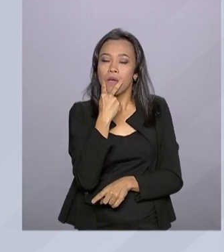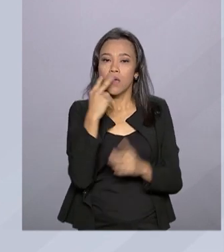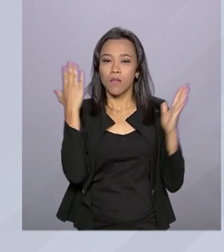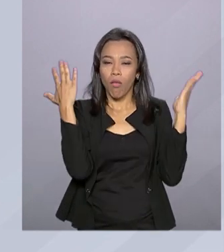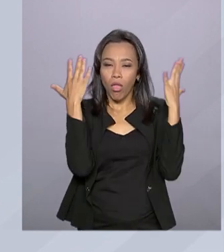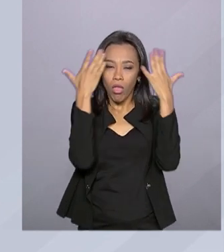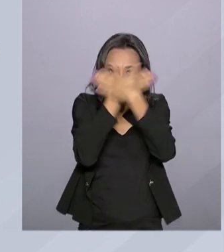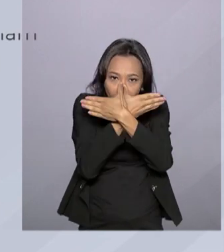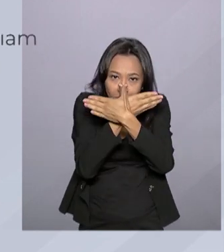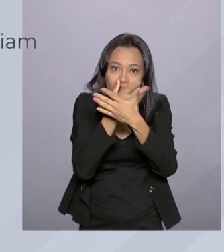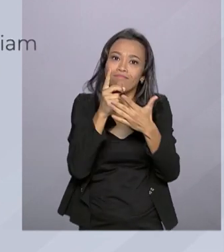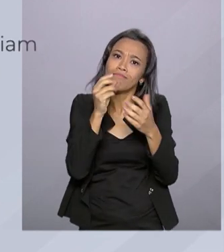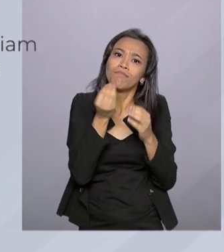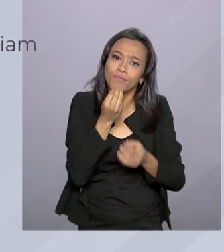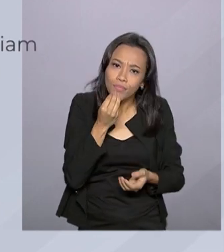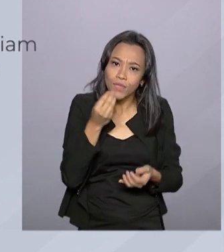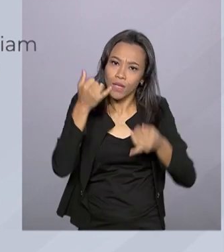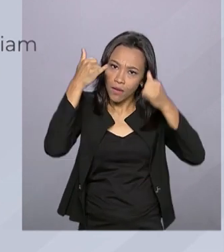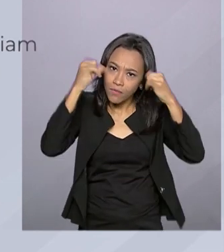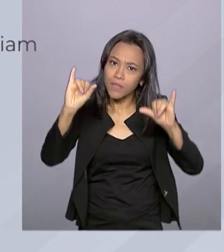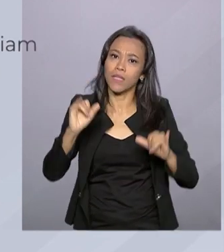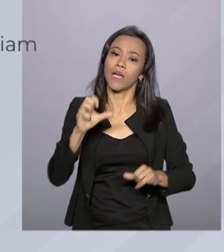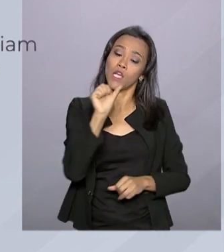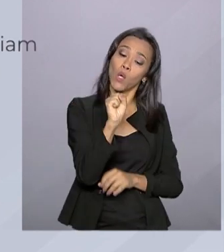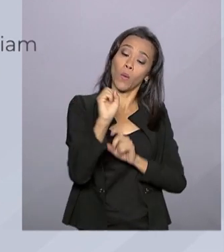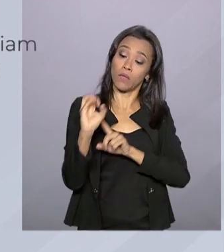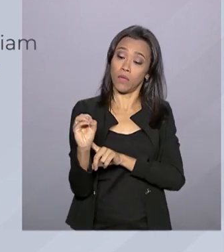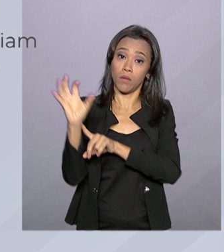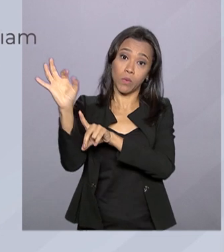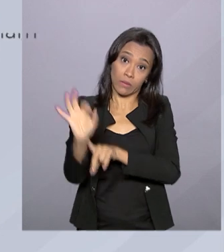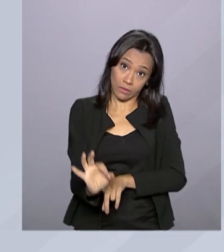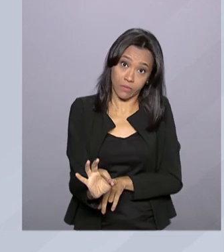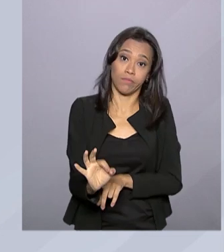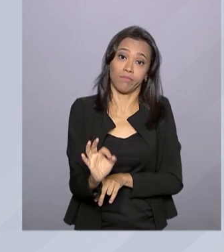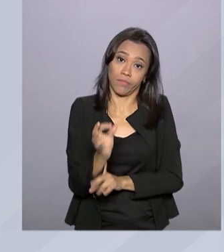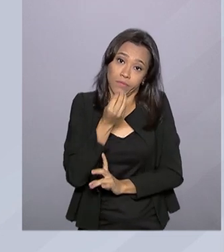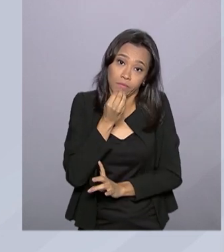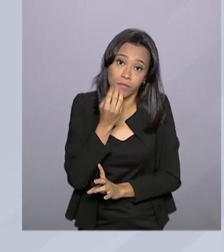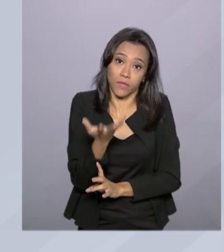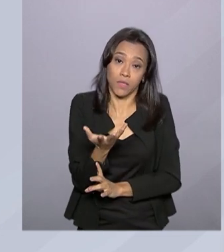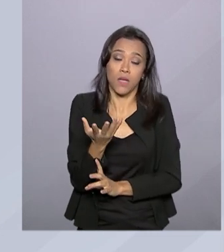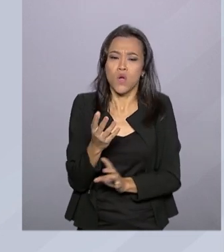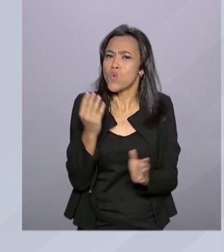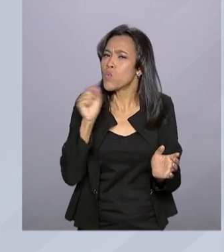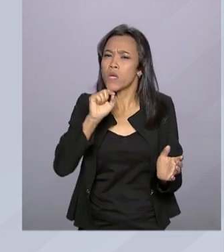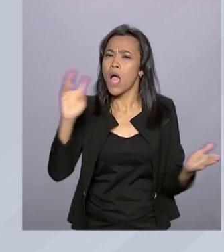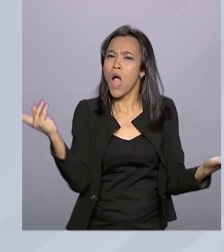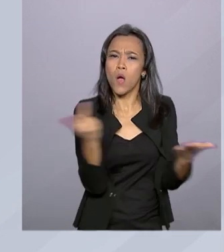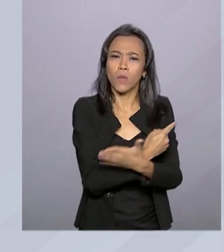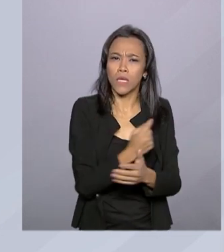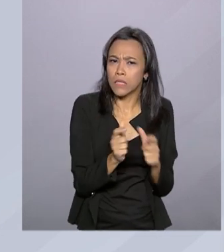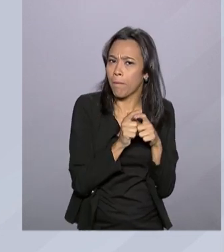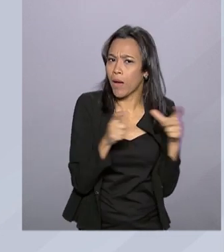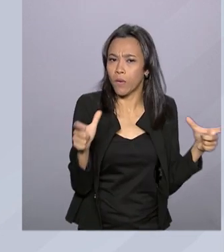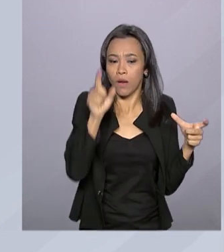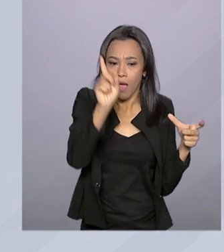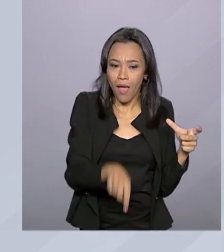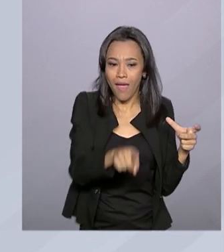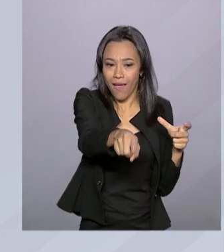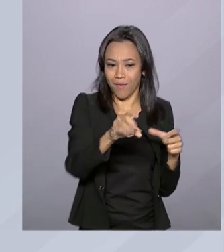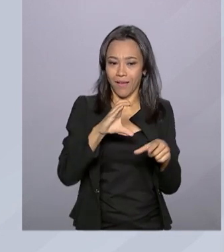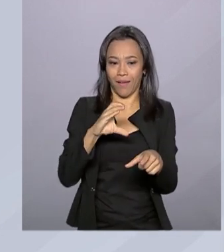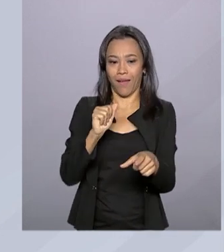entanto, poderia ser evitada em 80% dos casos. A maior causa de cegueira no mundo é a